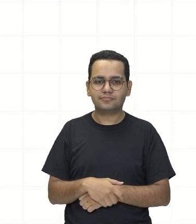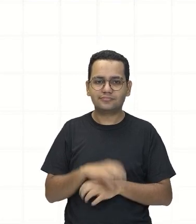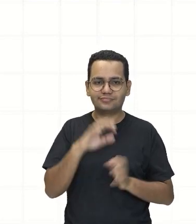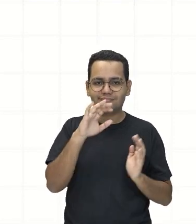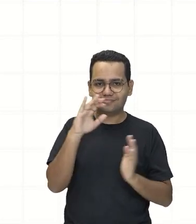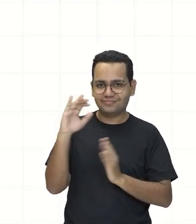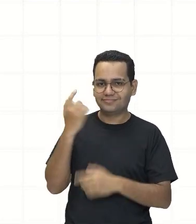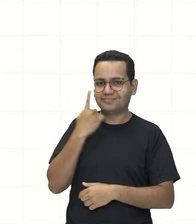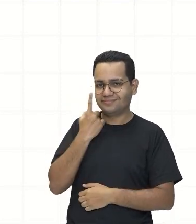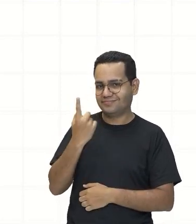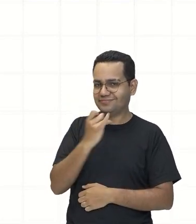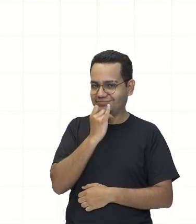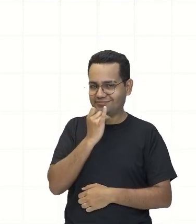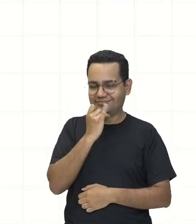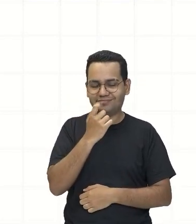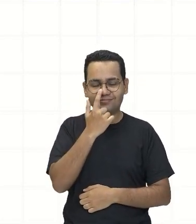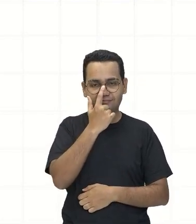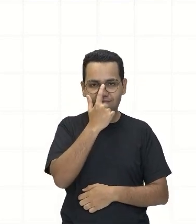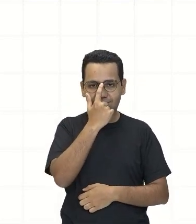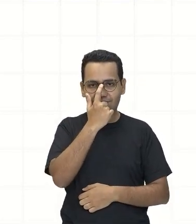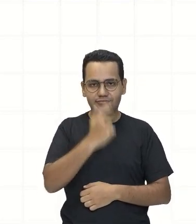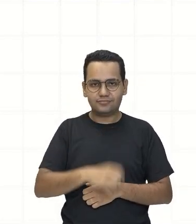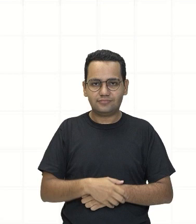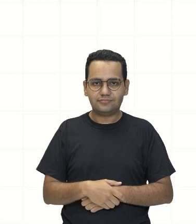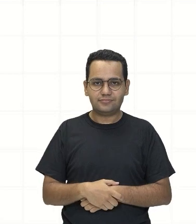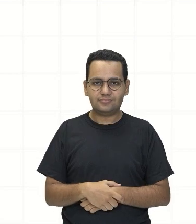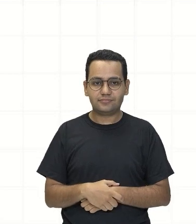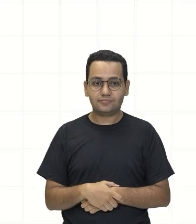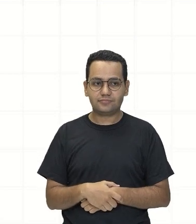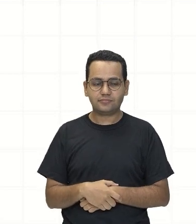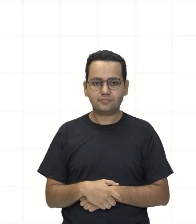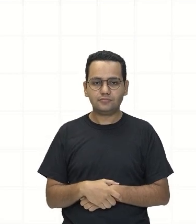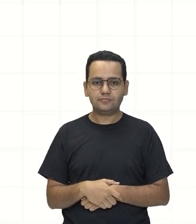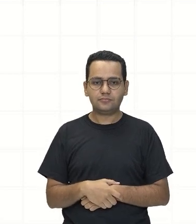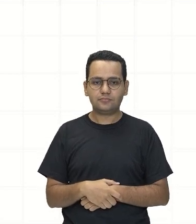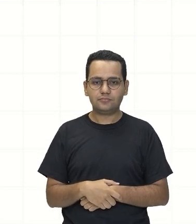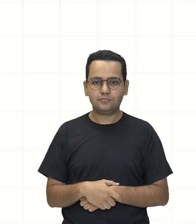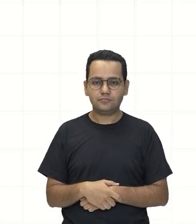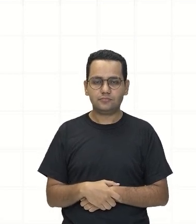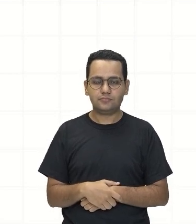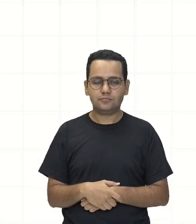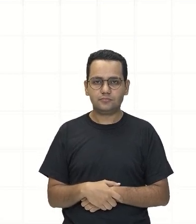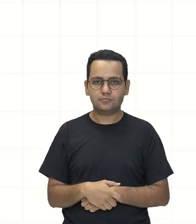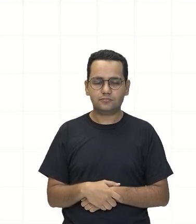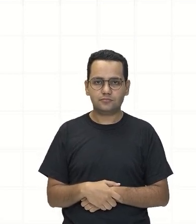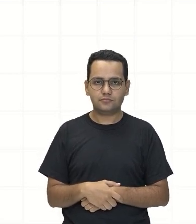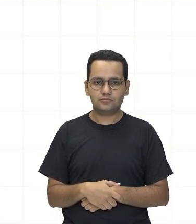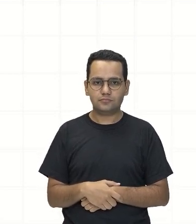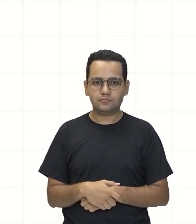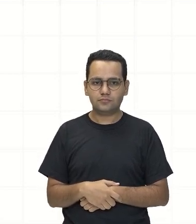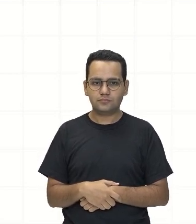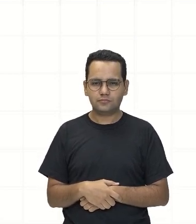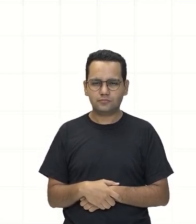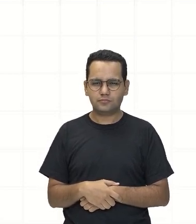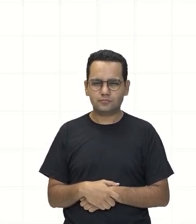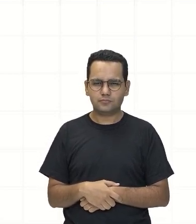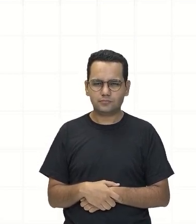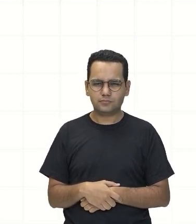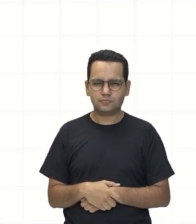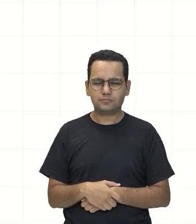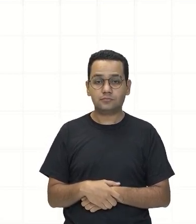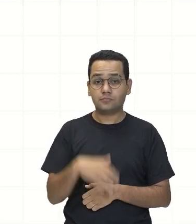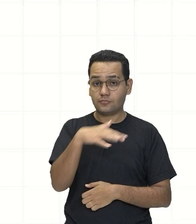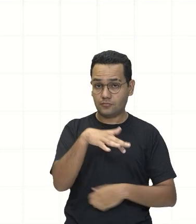seguinte Então, como exemplo Vamos efetuar a adição Das notações científicas